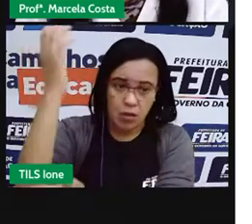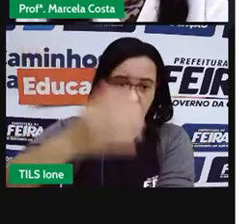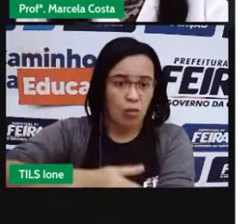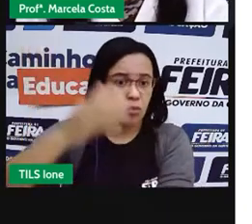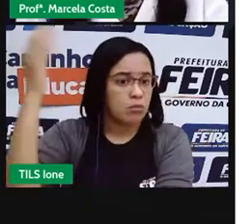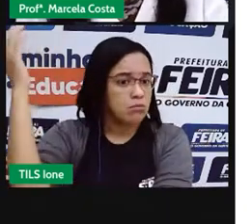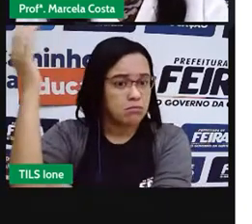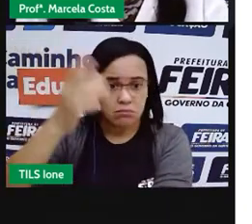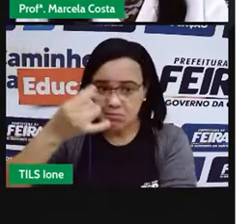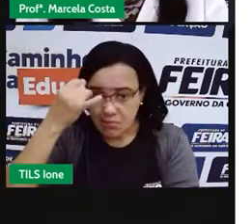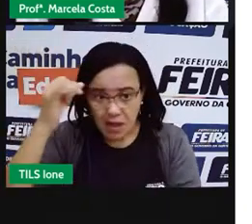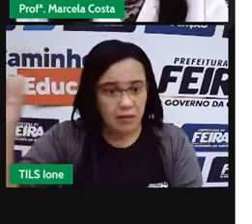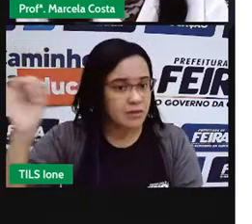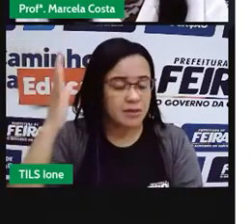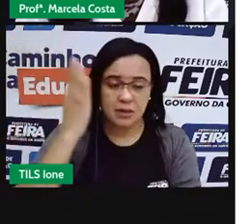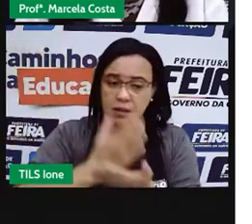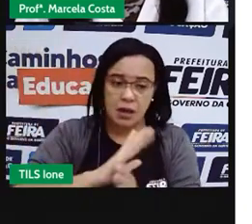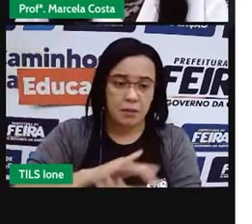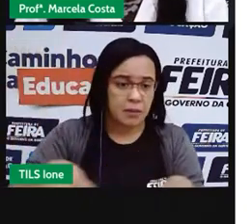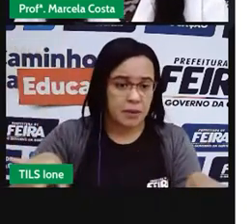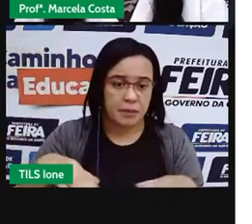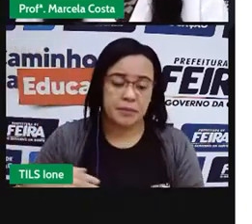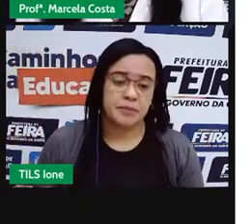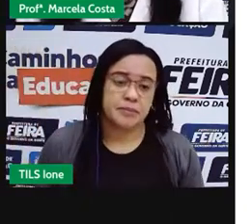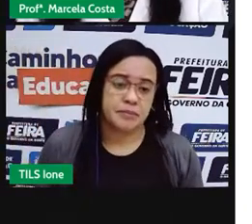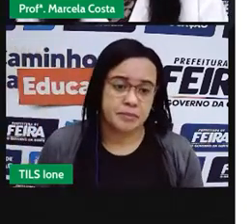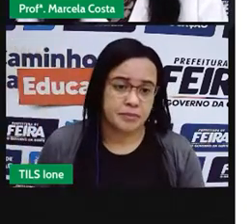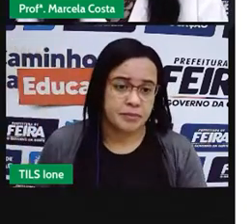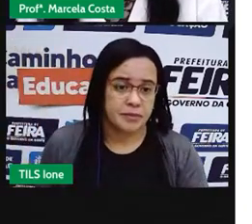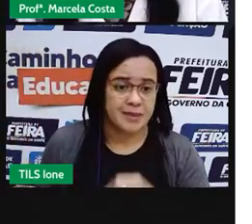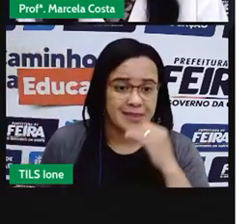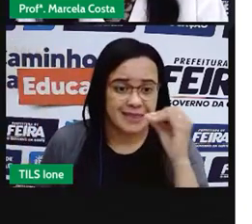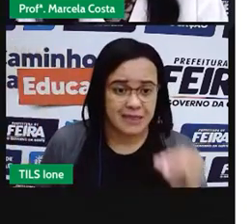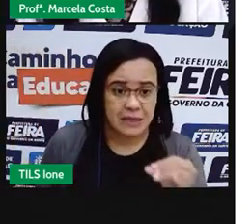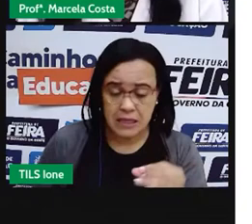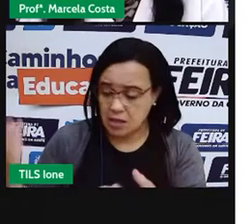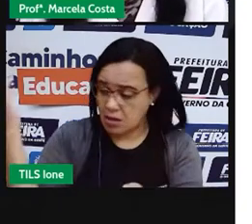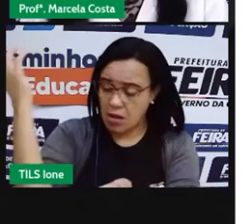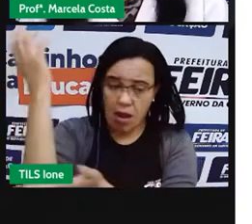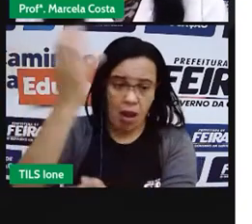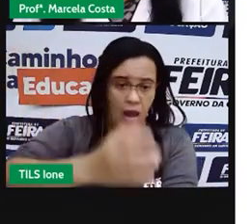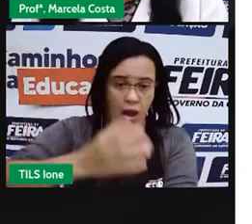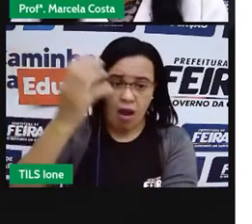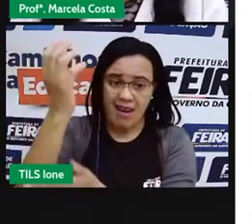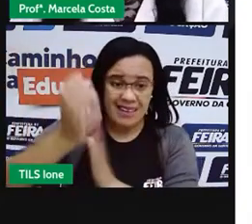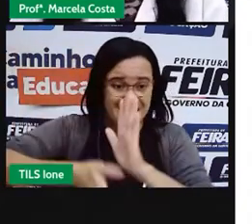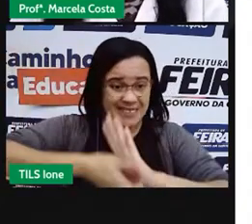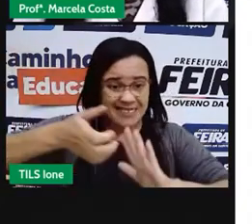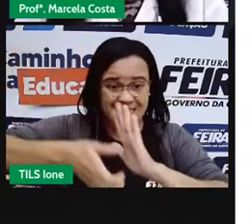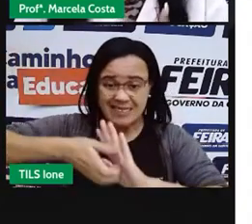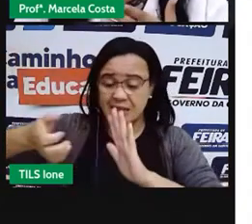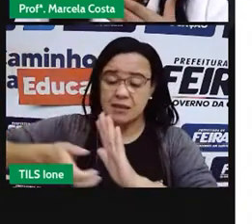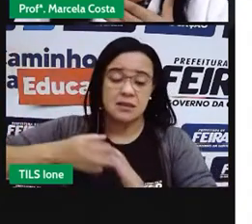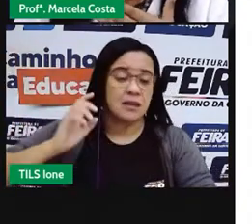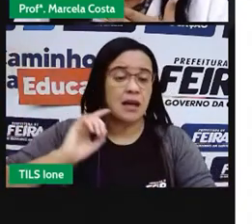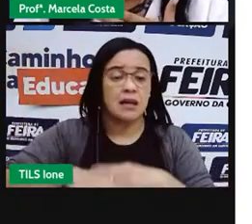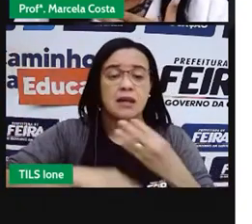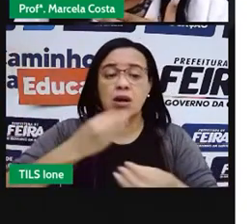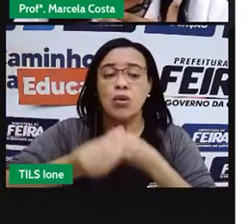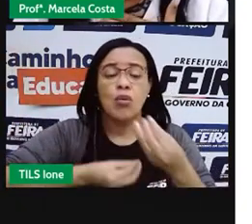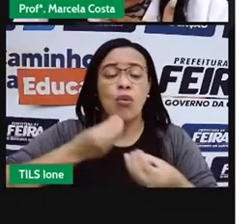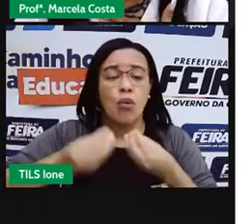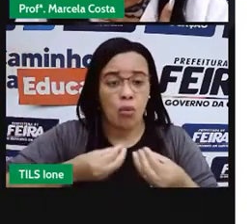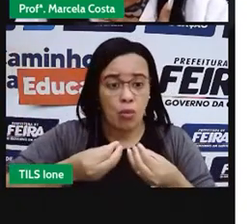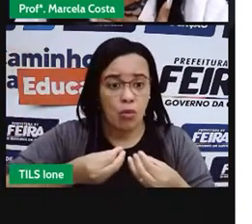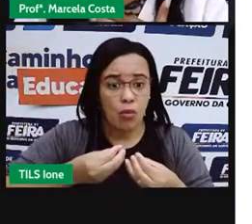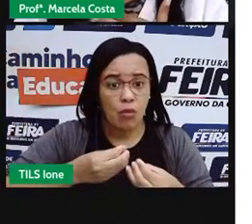manutenção do ar que a gente respira. E se elas forem retiradas da natureza, vai prejudicar diretamente a